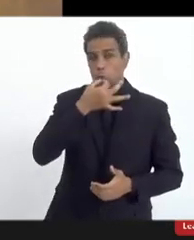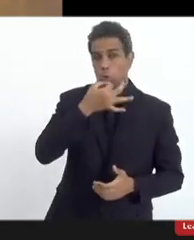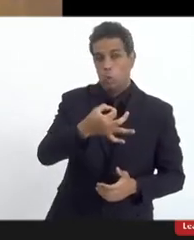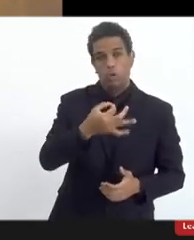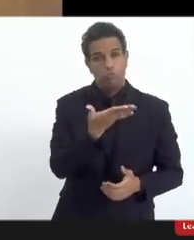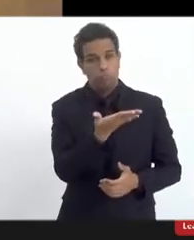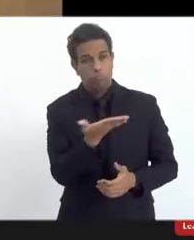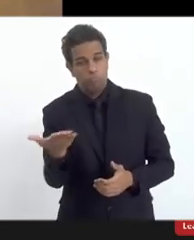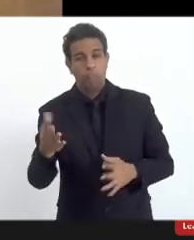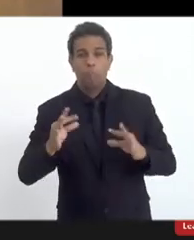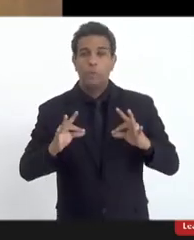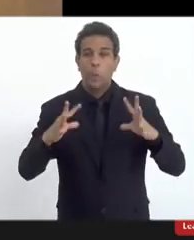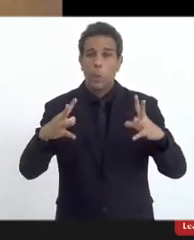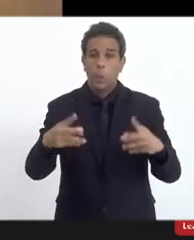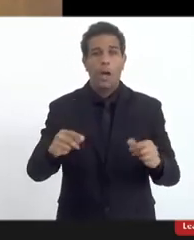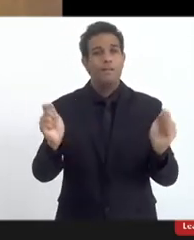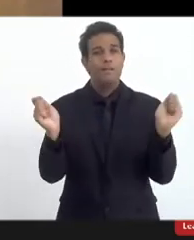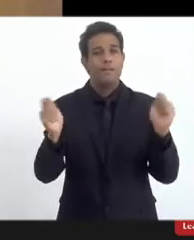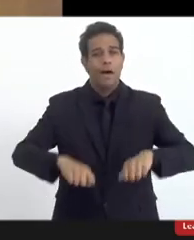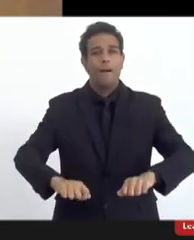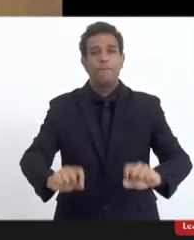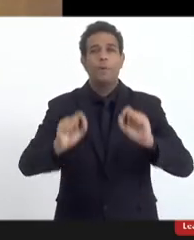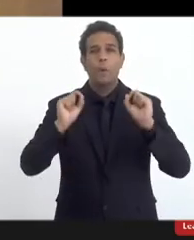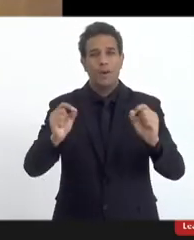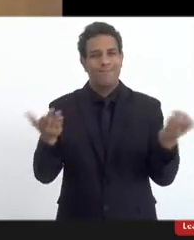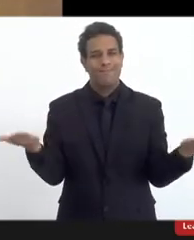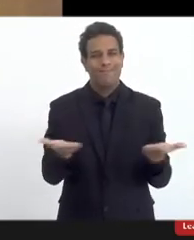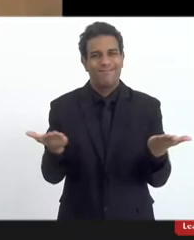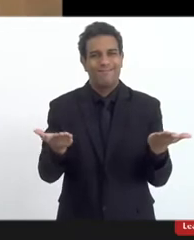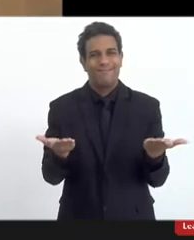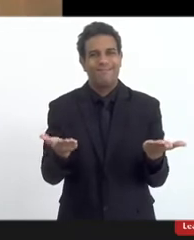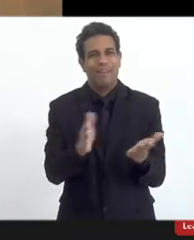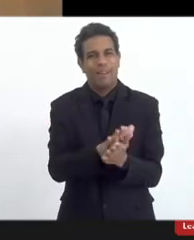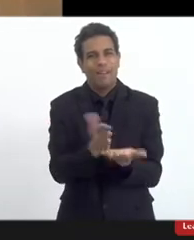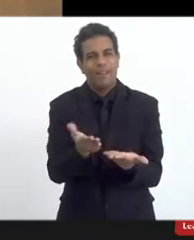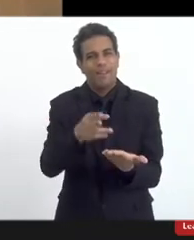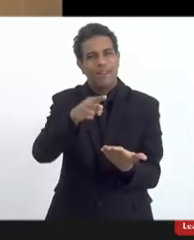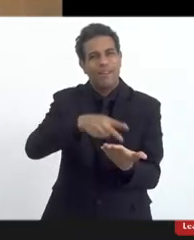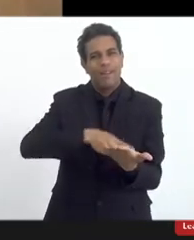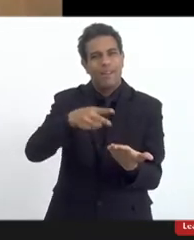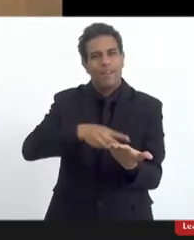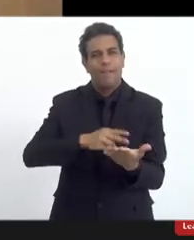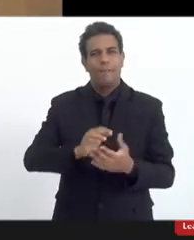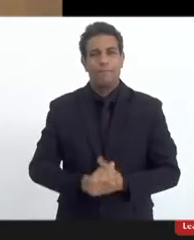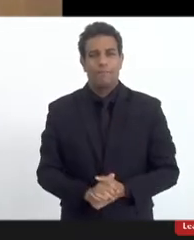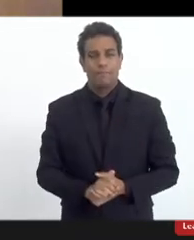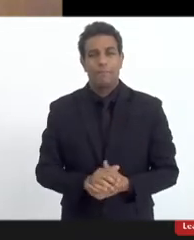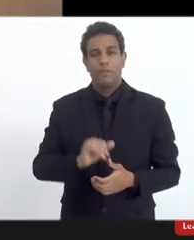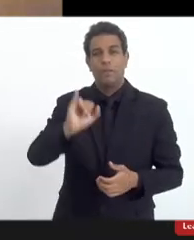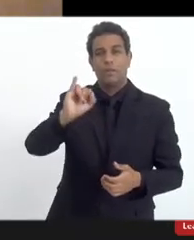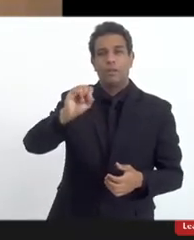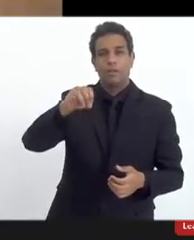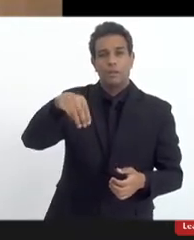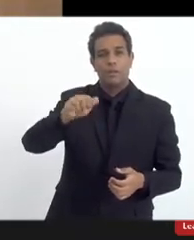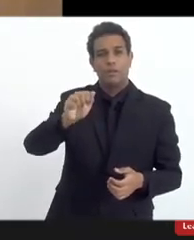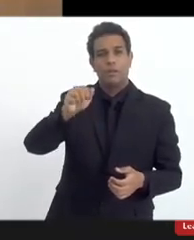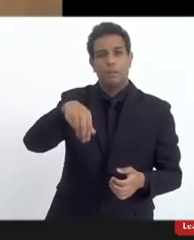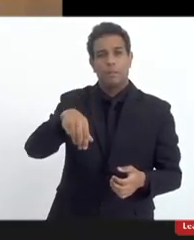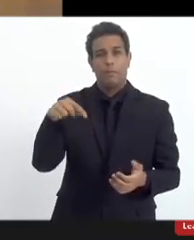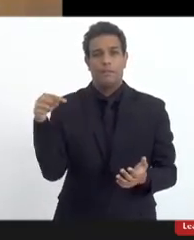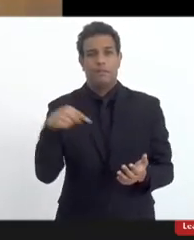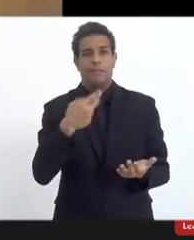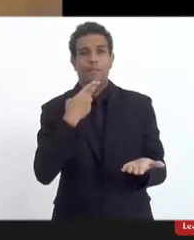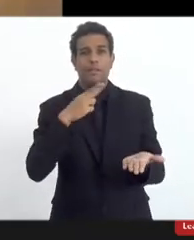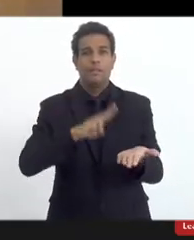que todos possam ler. Agora, recentemente, o próprio imã, senhora deputada, disse que este